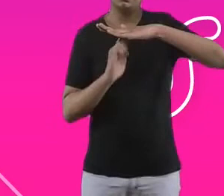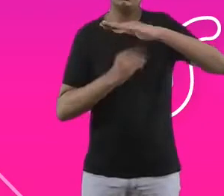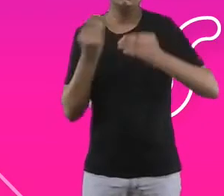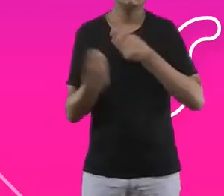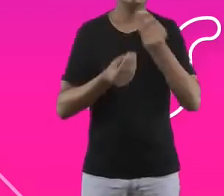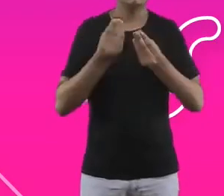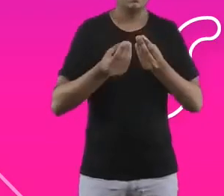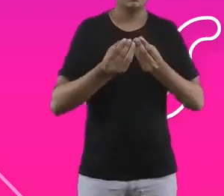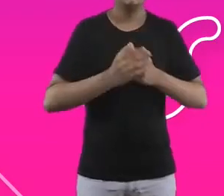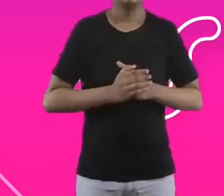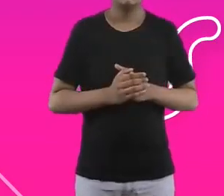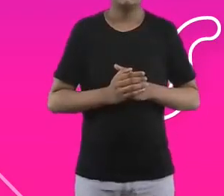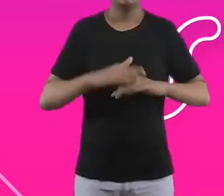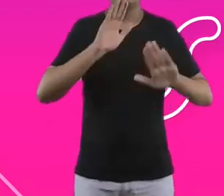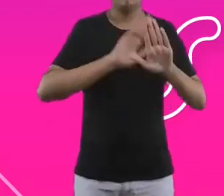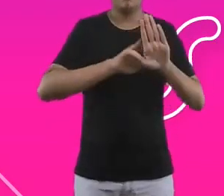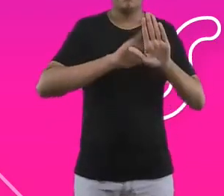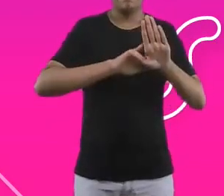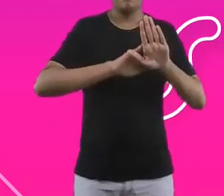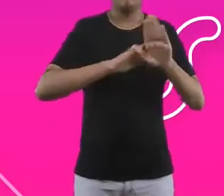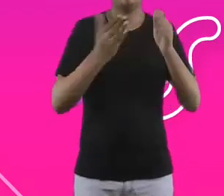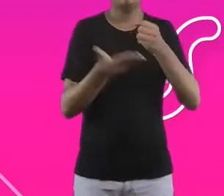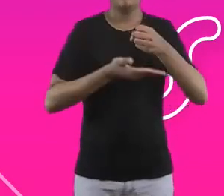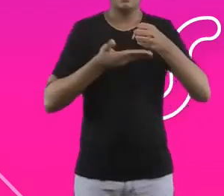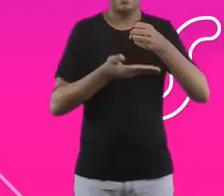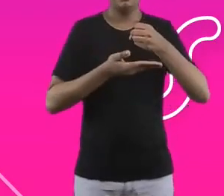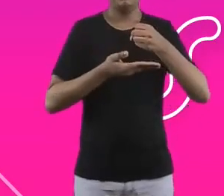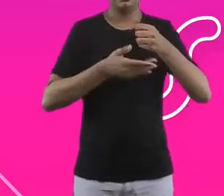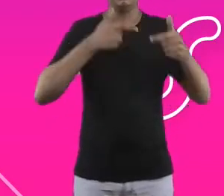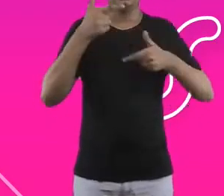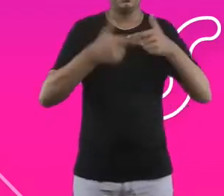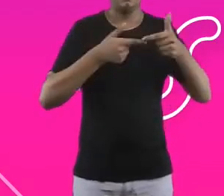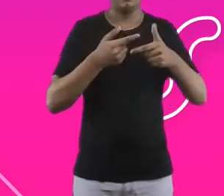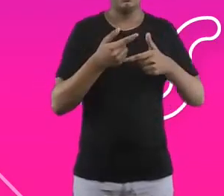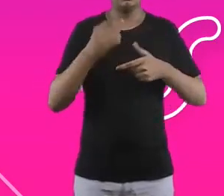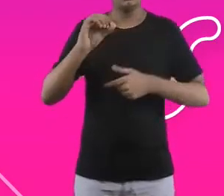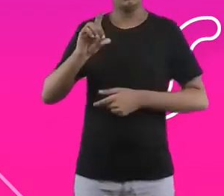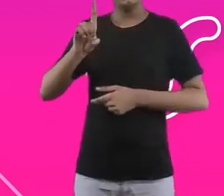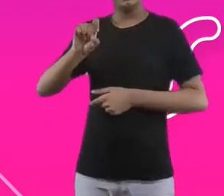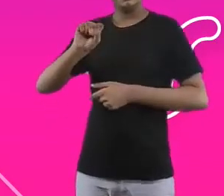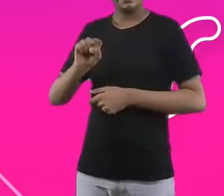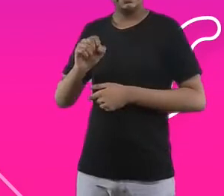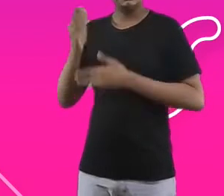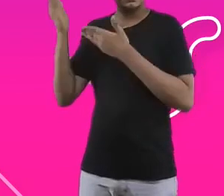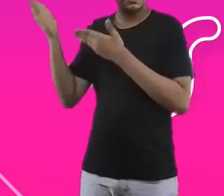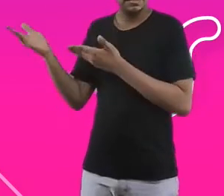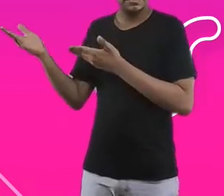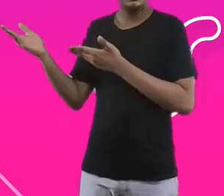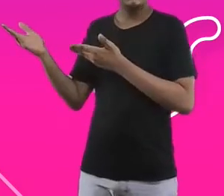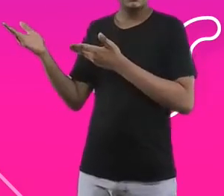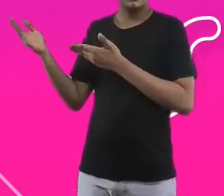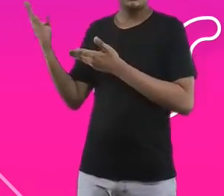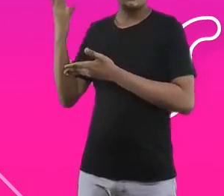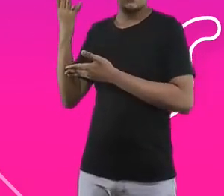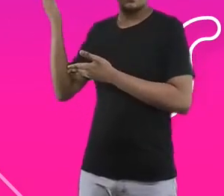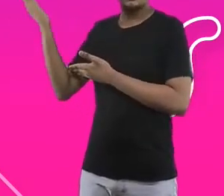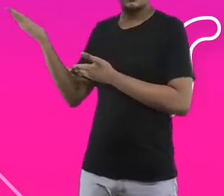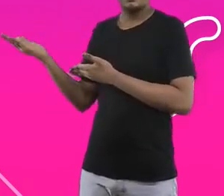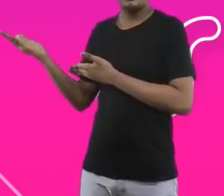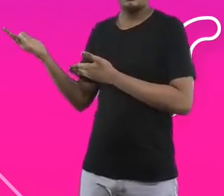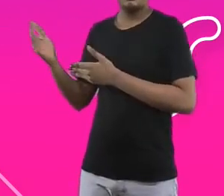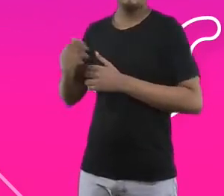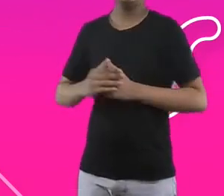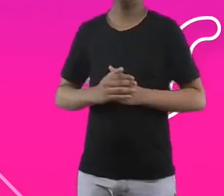trabalho muito em base nessas quatro ODSs, que é a radicação da pobreza, emprego digno, redução de desigualdades e